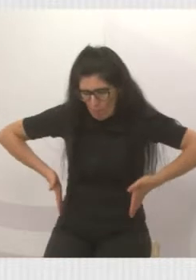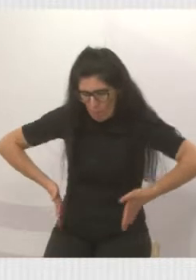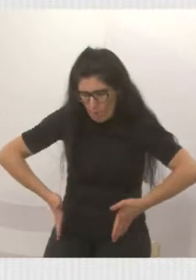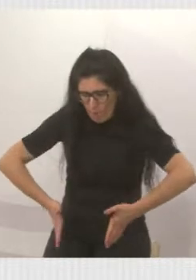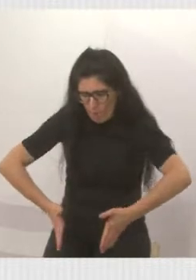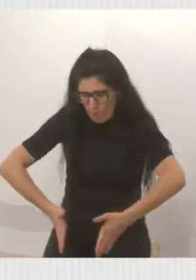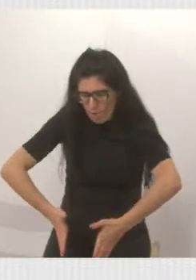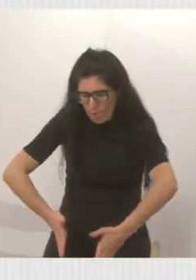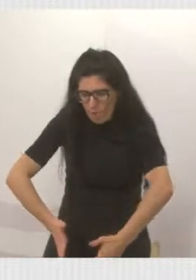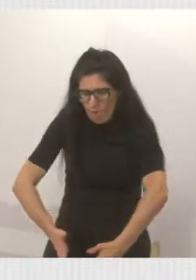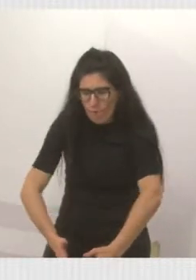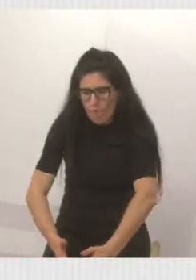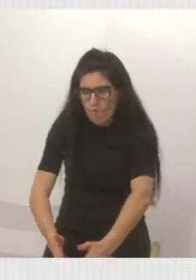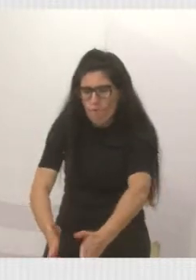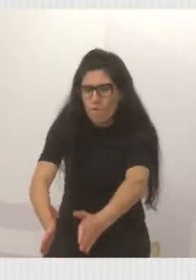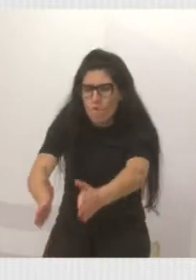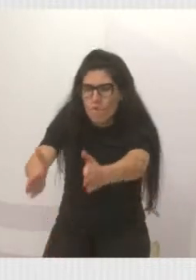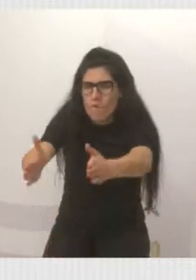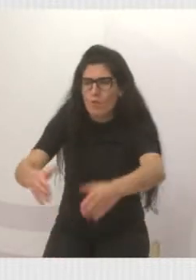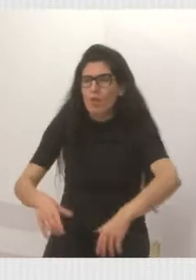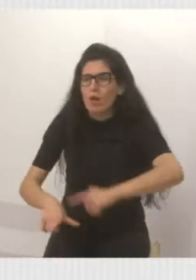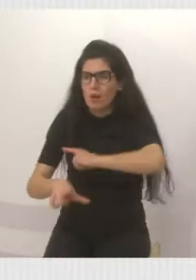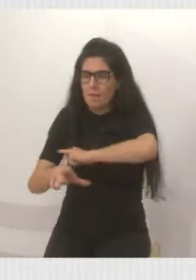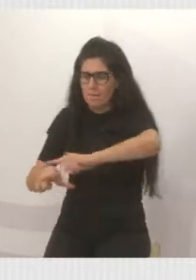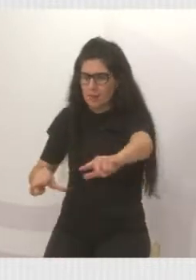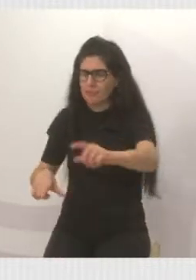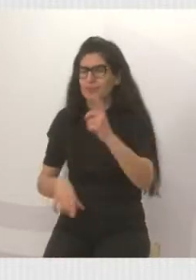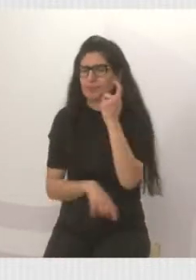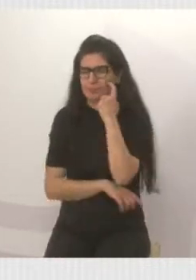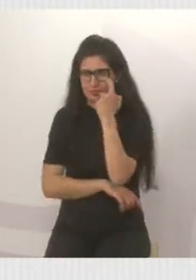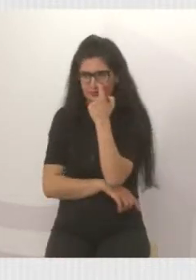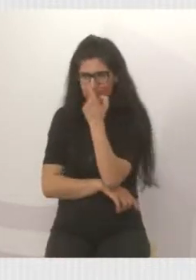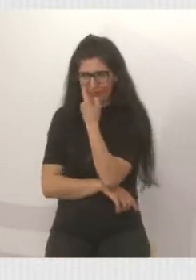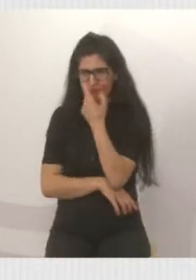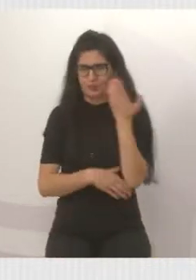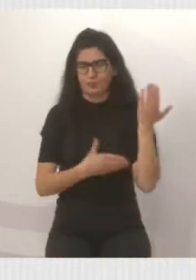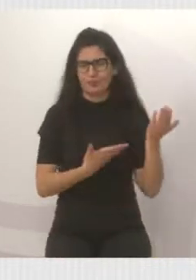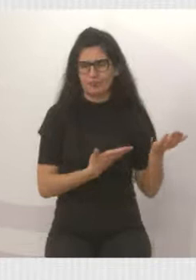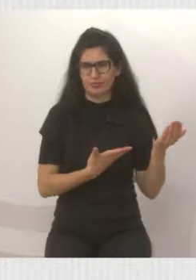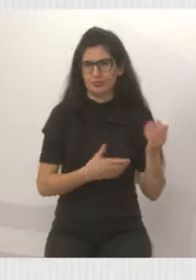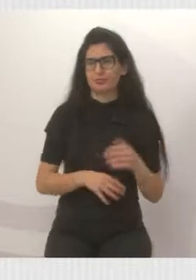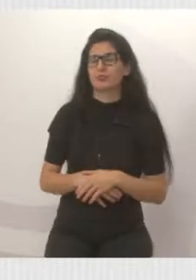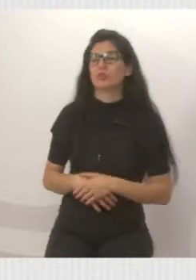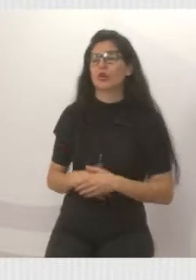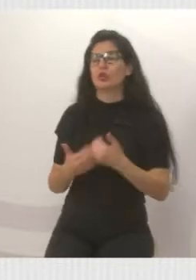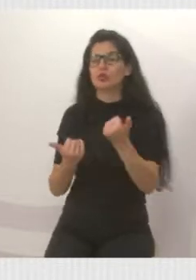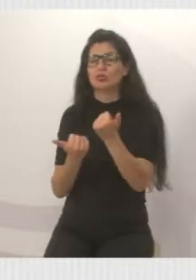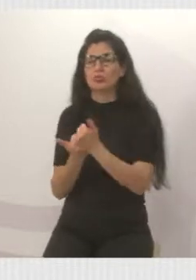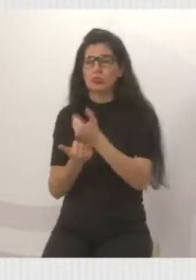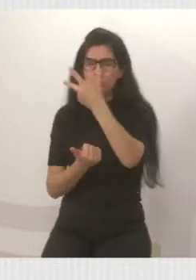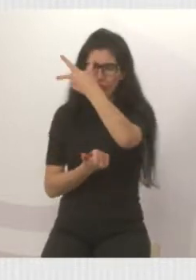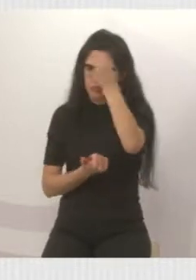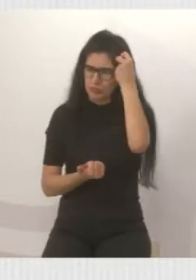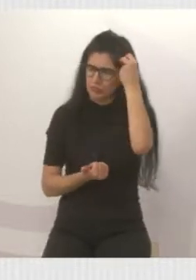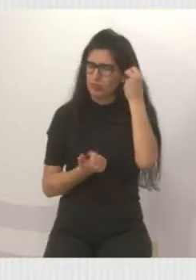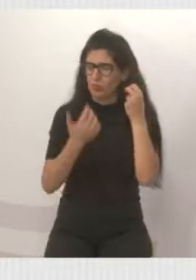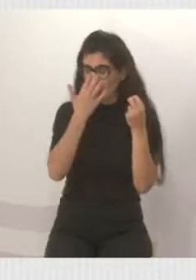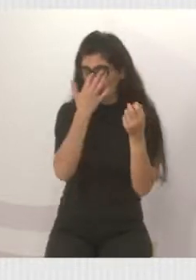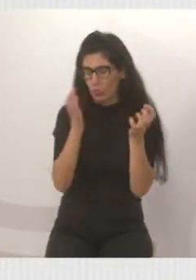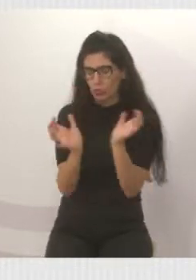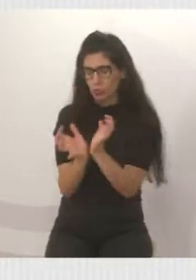dos Migrantes, no bairro Paio Quimilua. Começou a ser limpeza, foi a superprefeitura, junto com os funcionários, o Bolão.